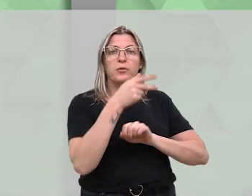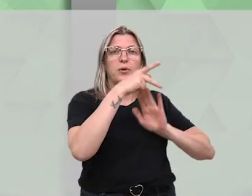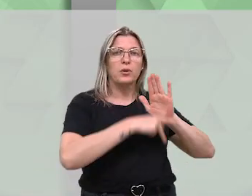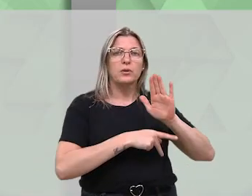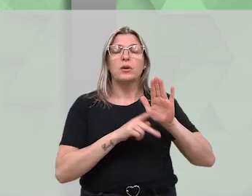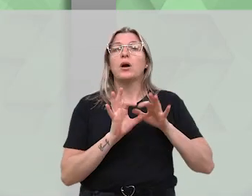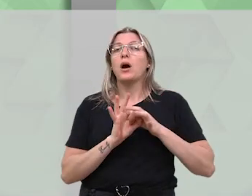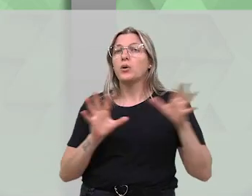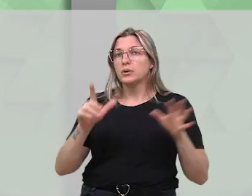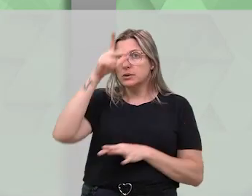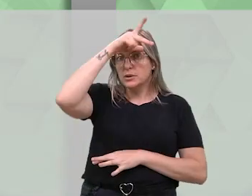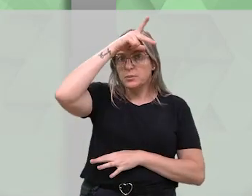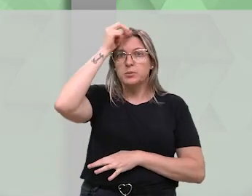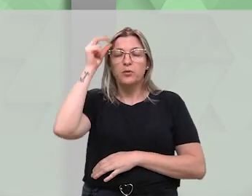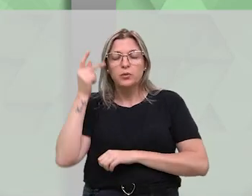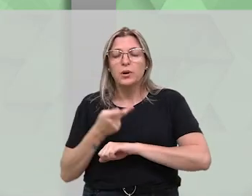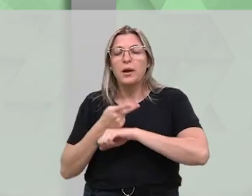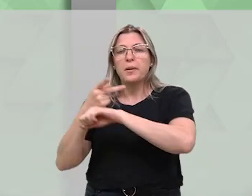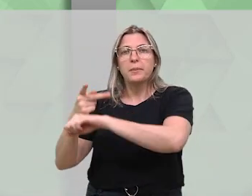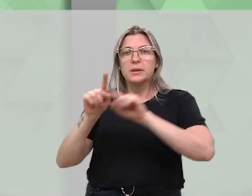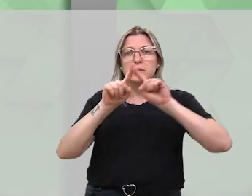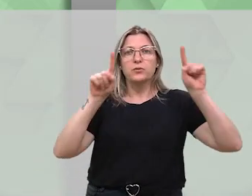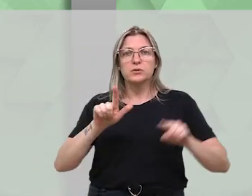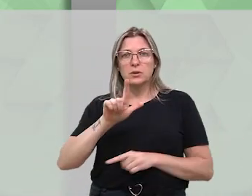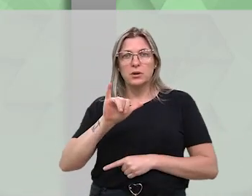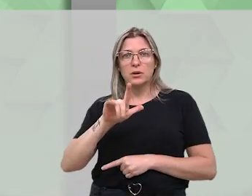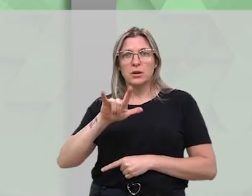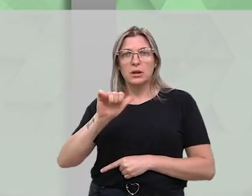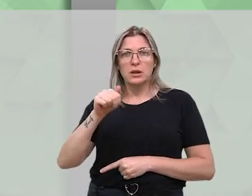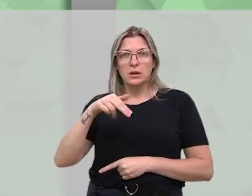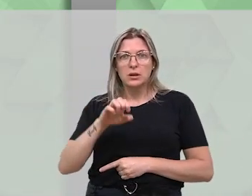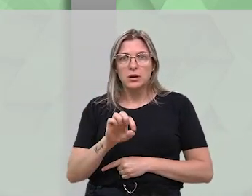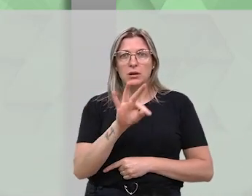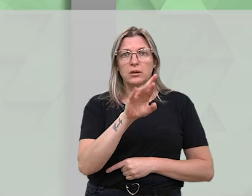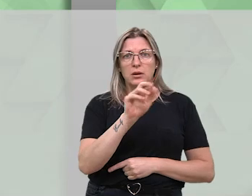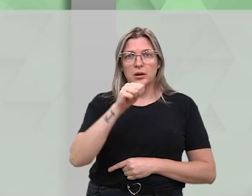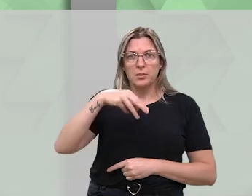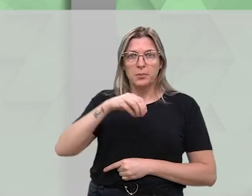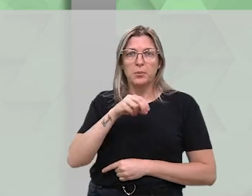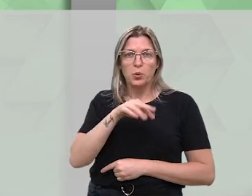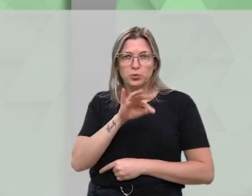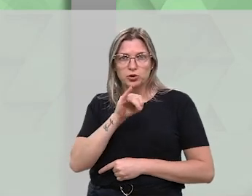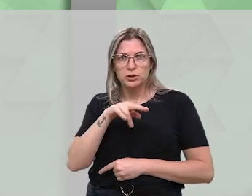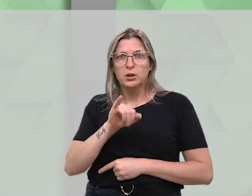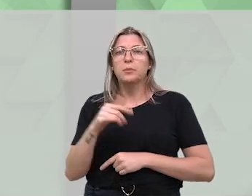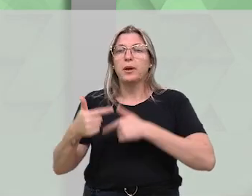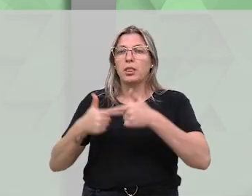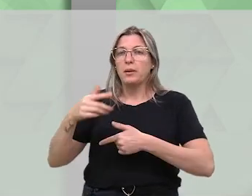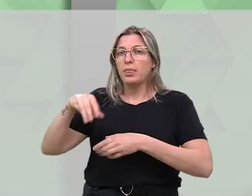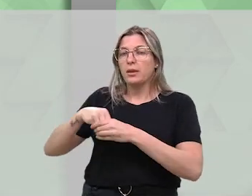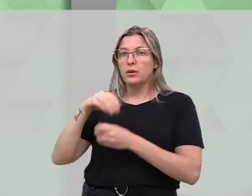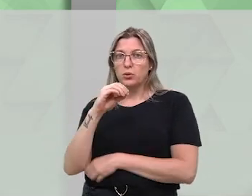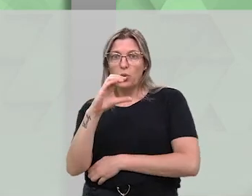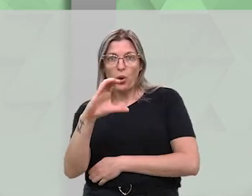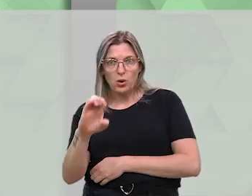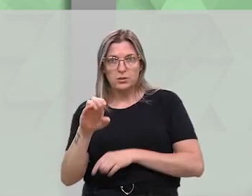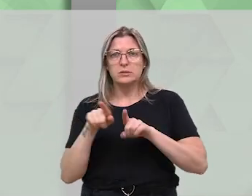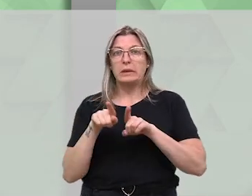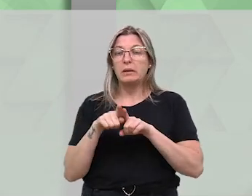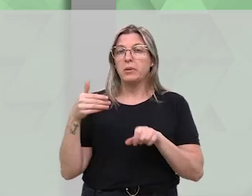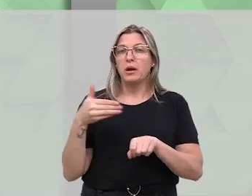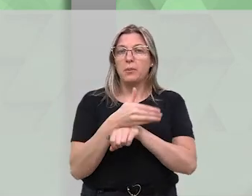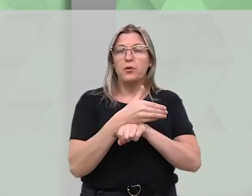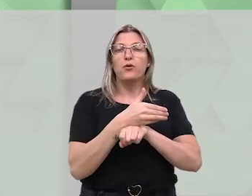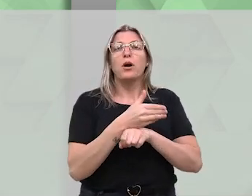aprovaram o projeto que autoriza o Executivo a efetuar a cedência da servidora Liliane Tramontini para a Orquestra de Concertos de Erechim.